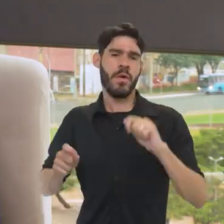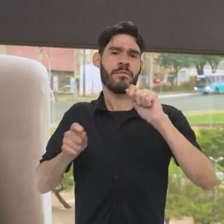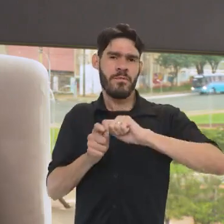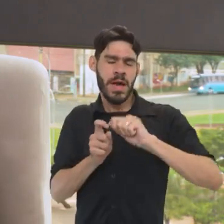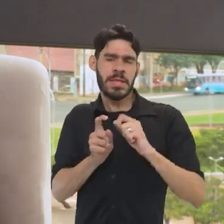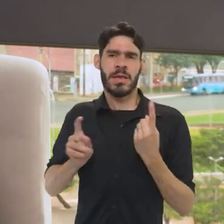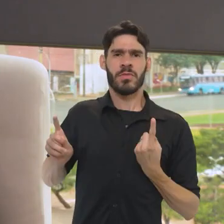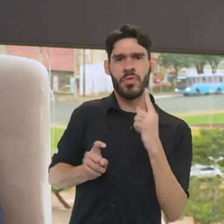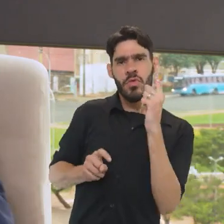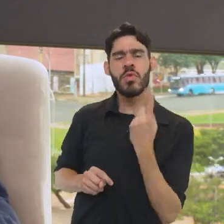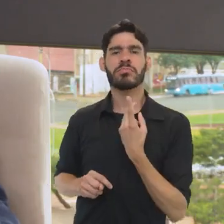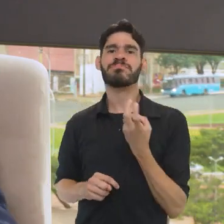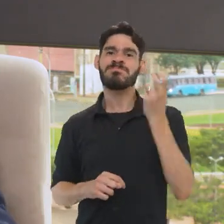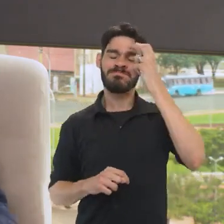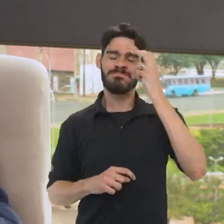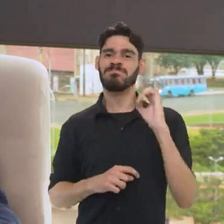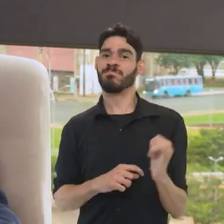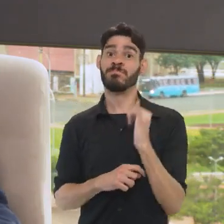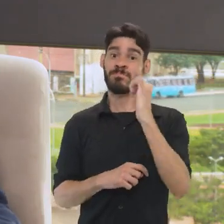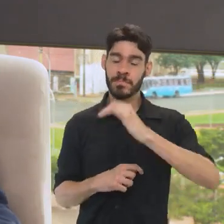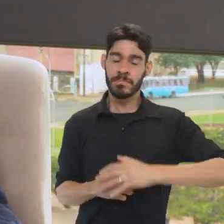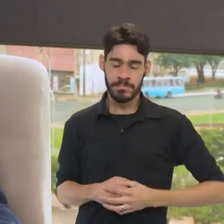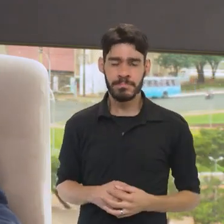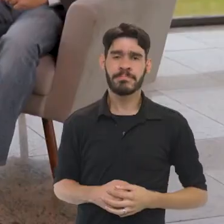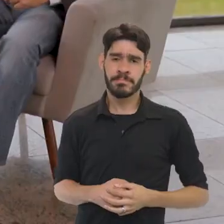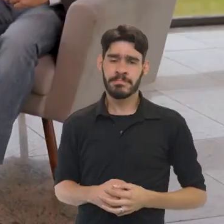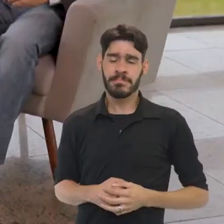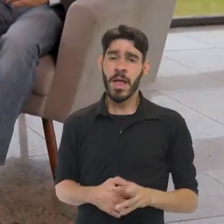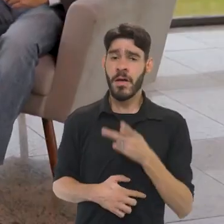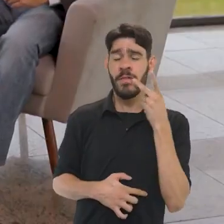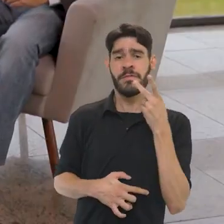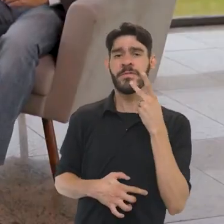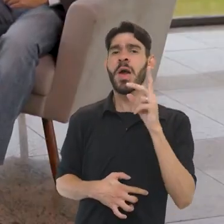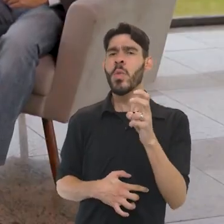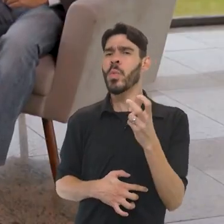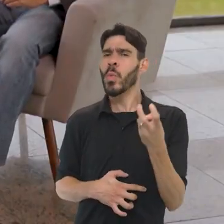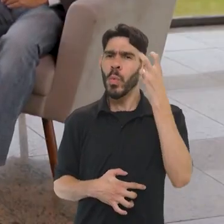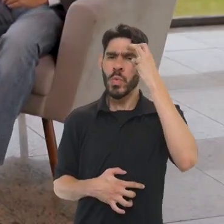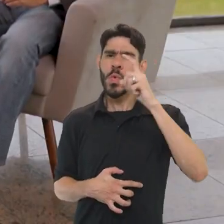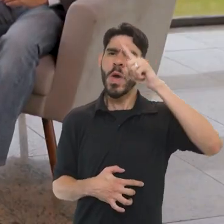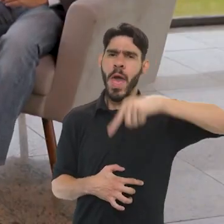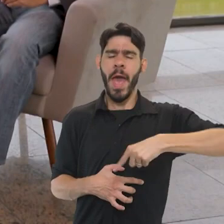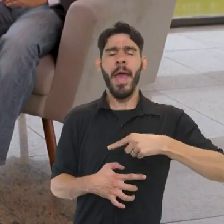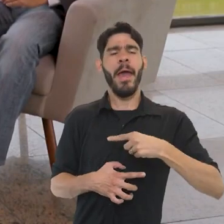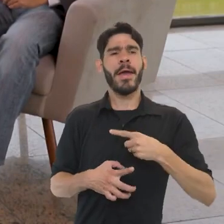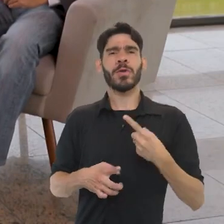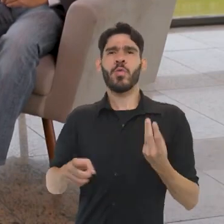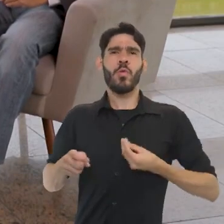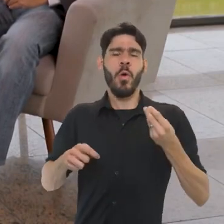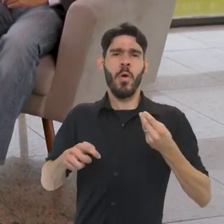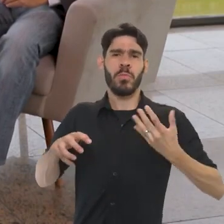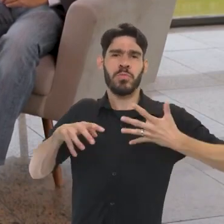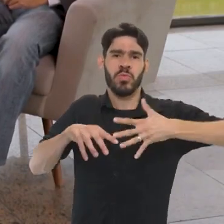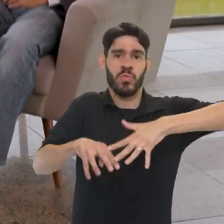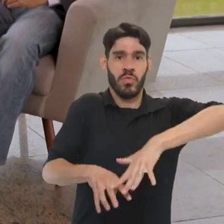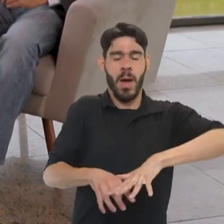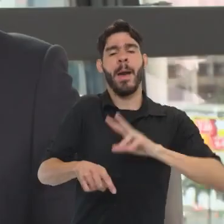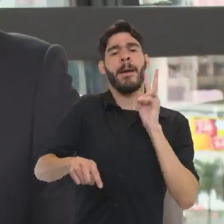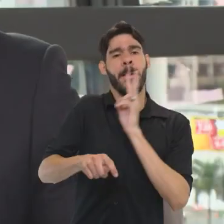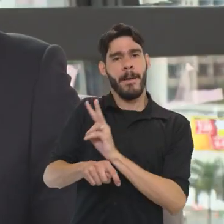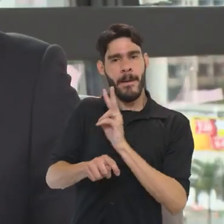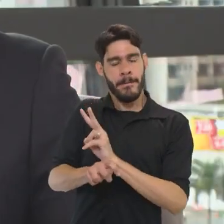você tem modos de fazer, você tem expressões culturais muito significativas. Agora, o senhor comentou essa questão da cultura, como a cultura perpassa